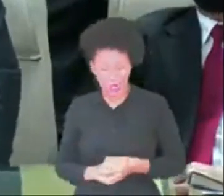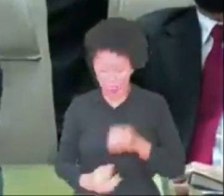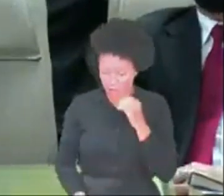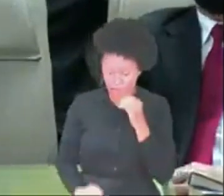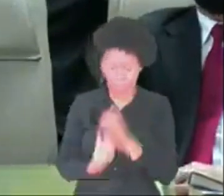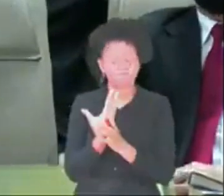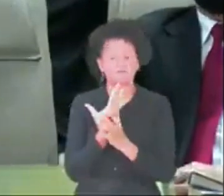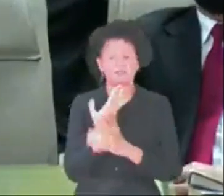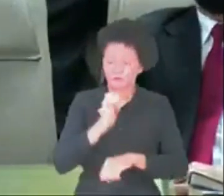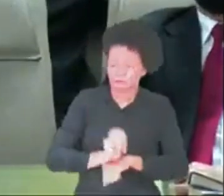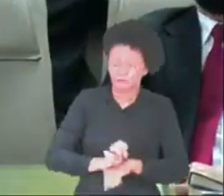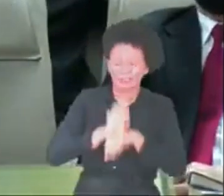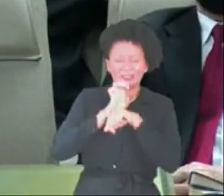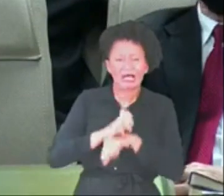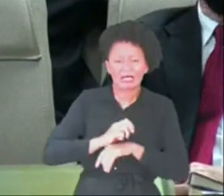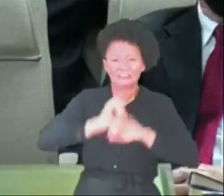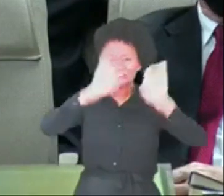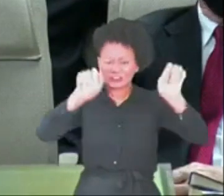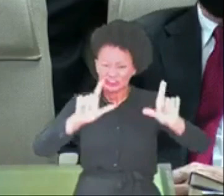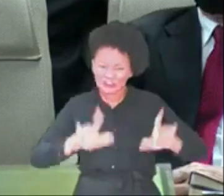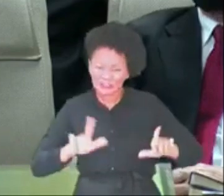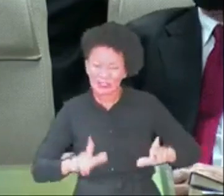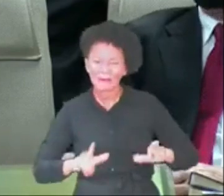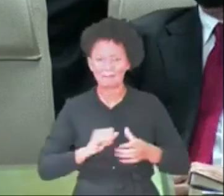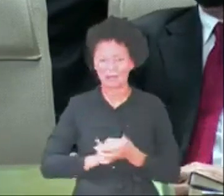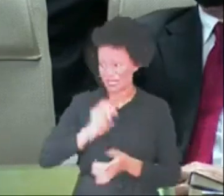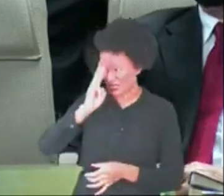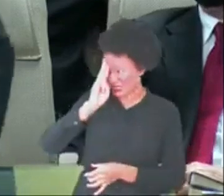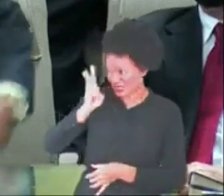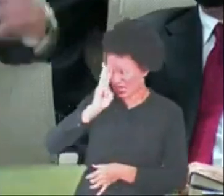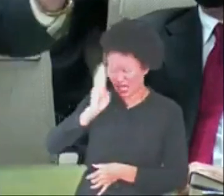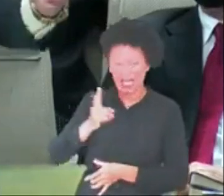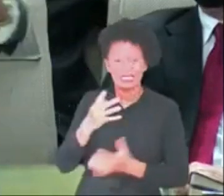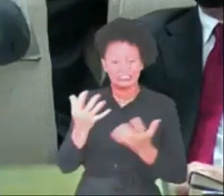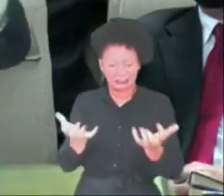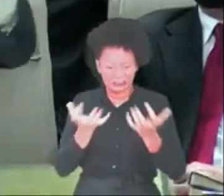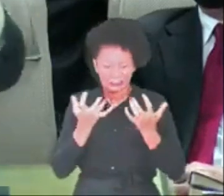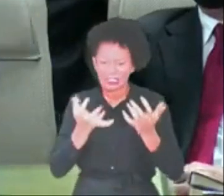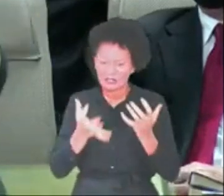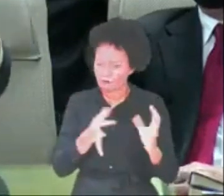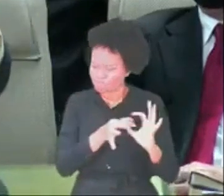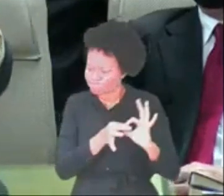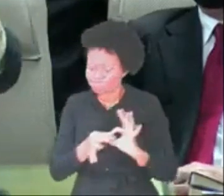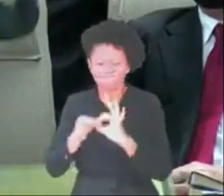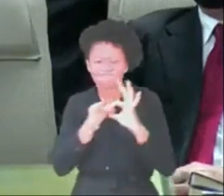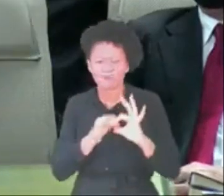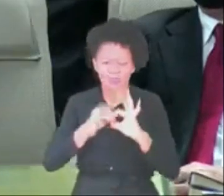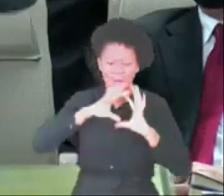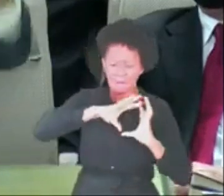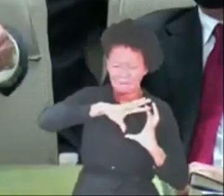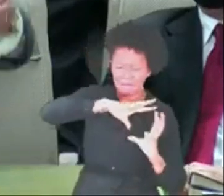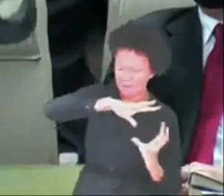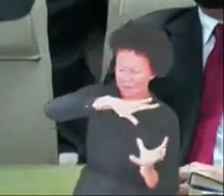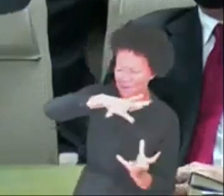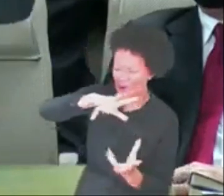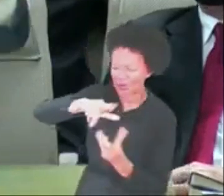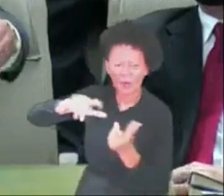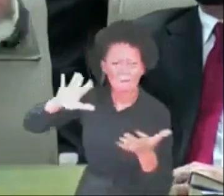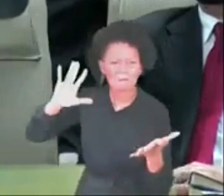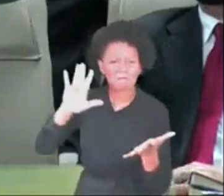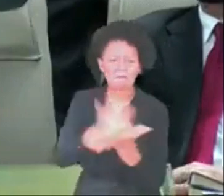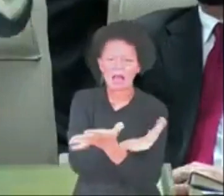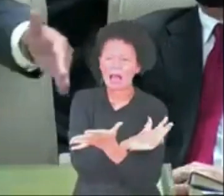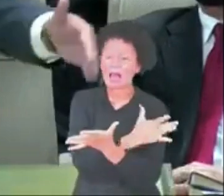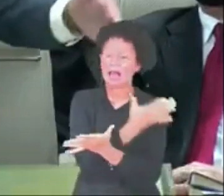do estado, Jezabel e Acabe, querendo se unir o mundo inteiro para extinguir a